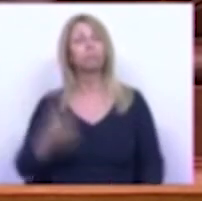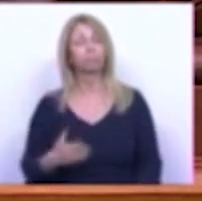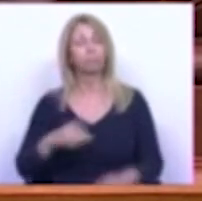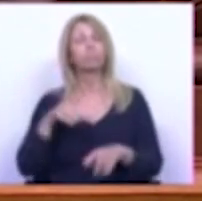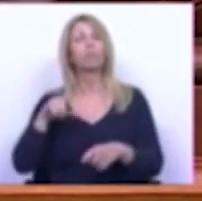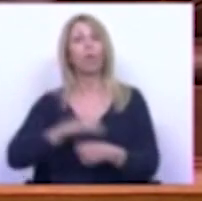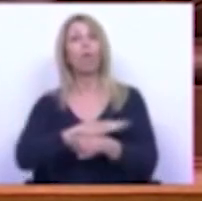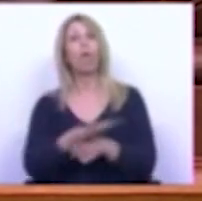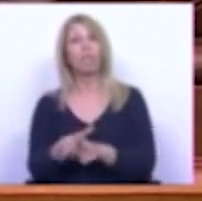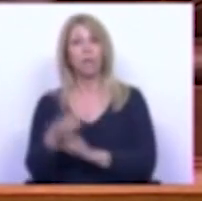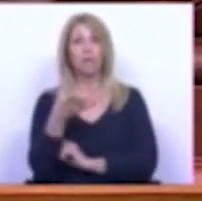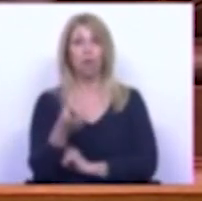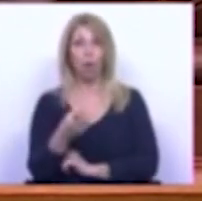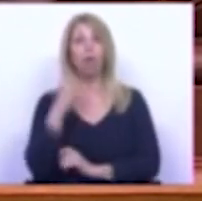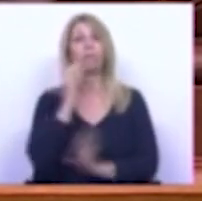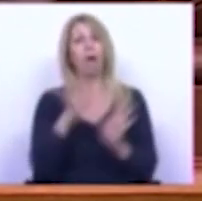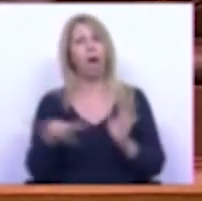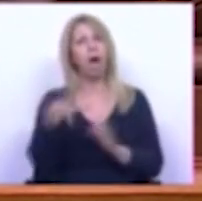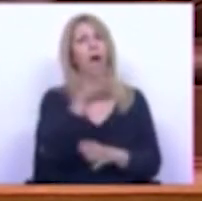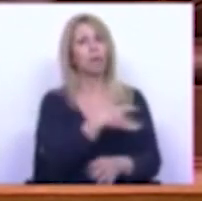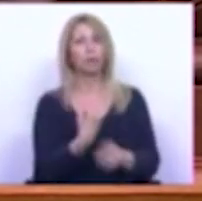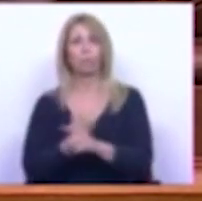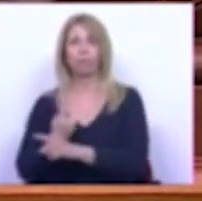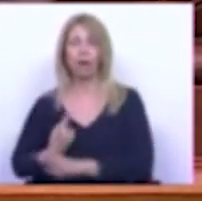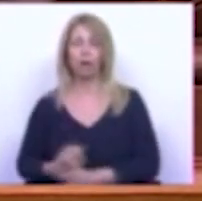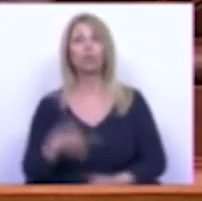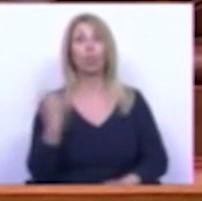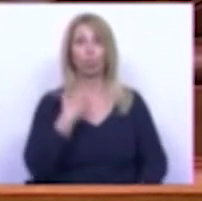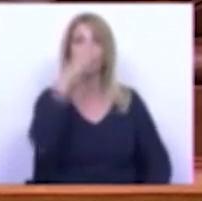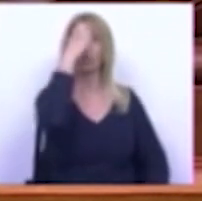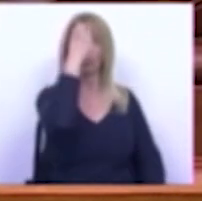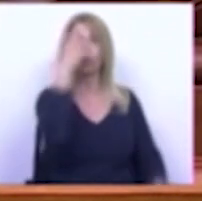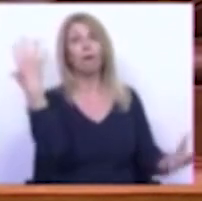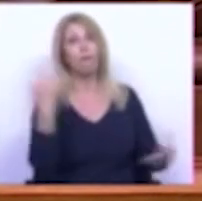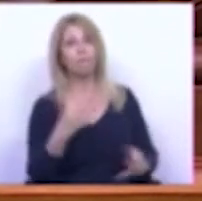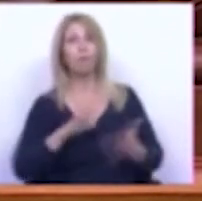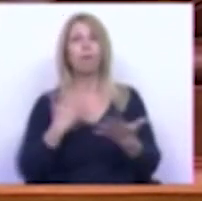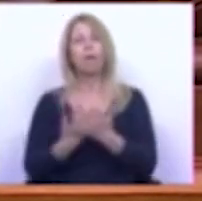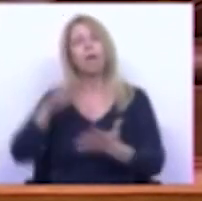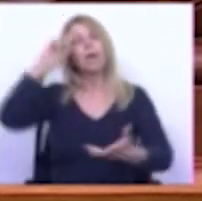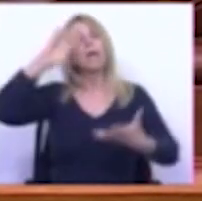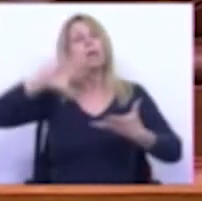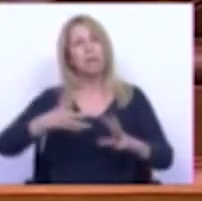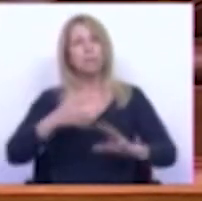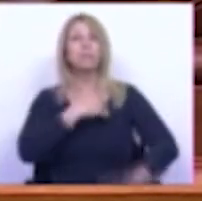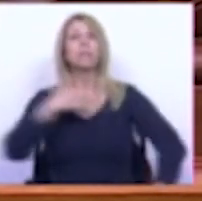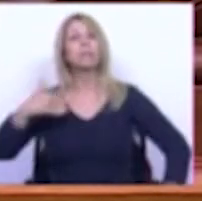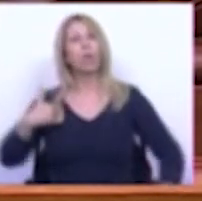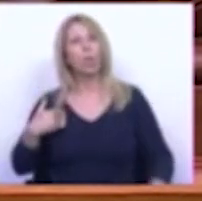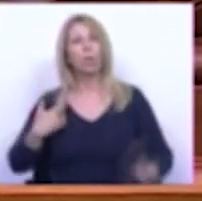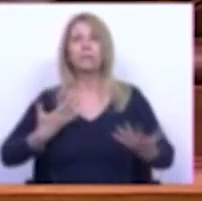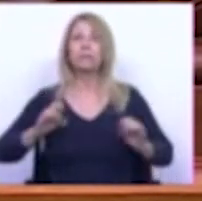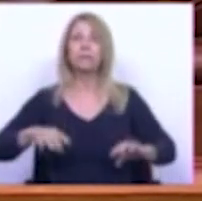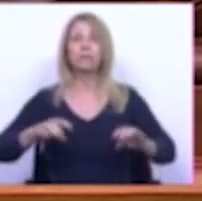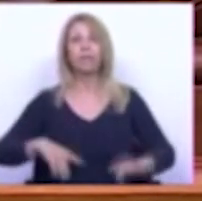muitos planos fez-se e fizemos todos o enorme esforço para que a crise sanitária não redundasse numa crise social e